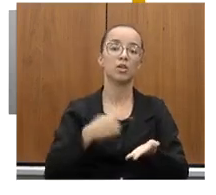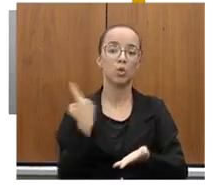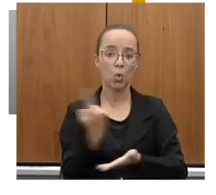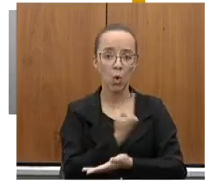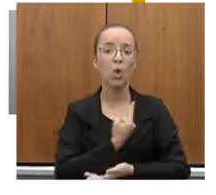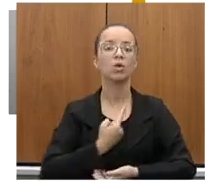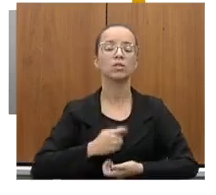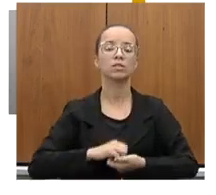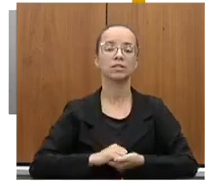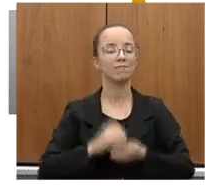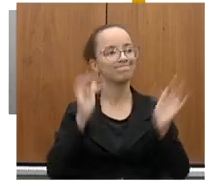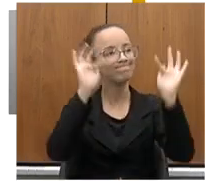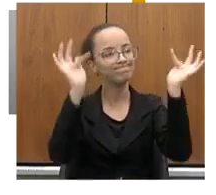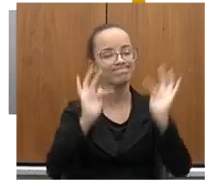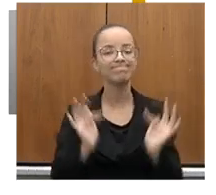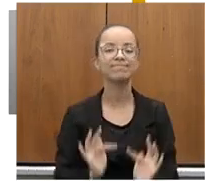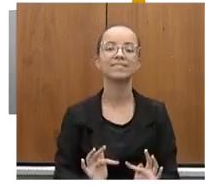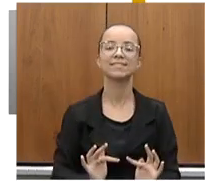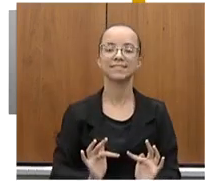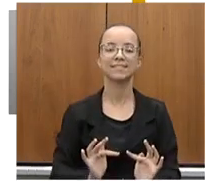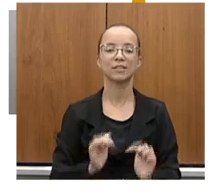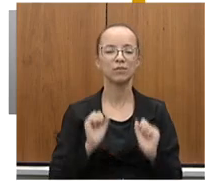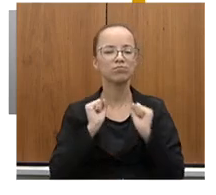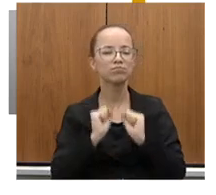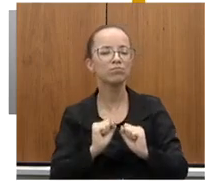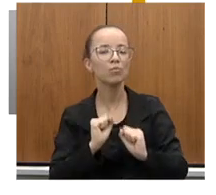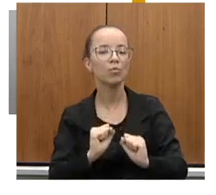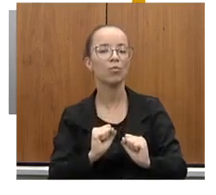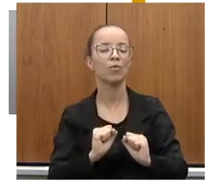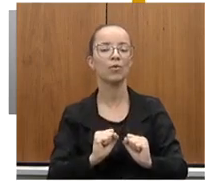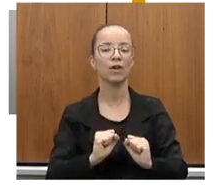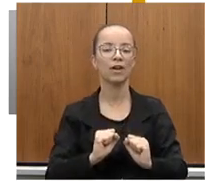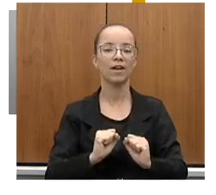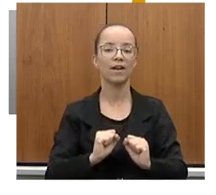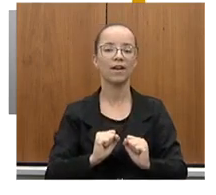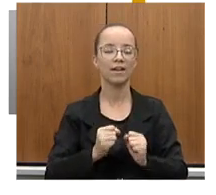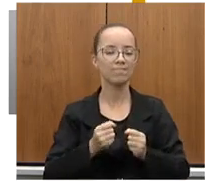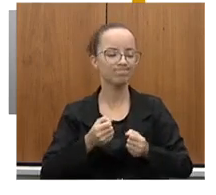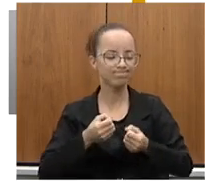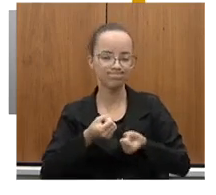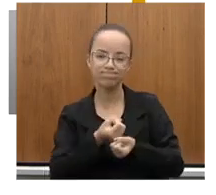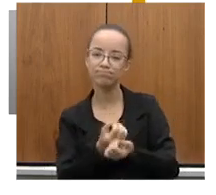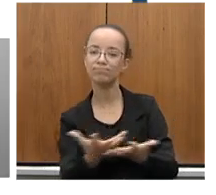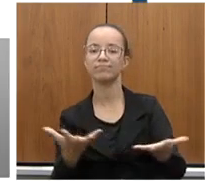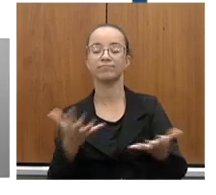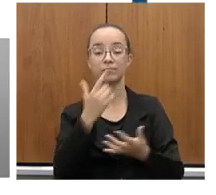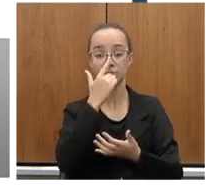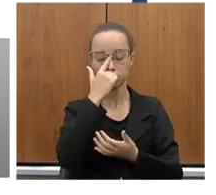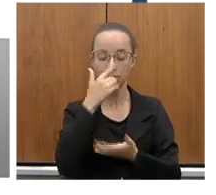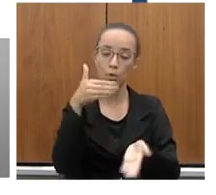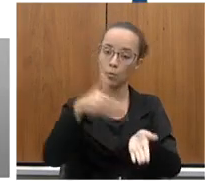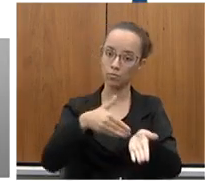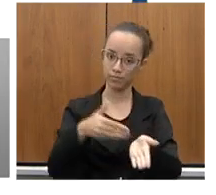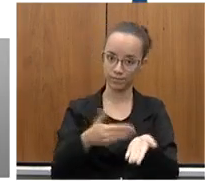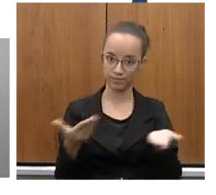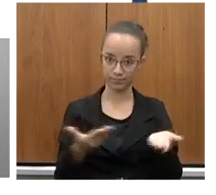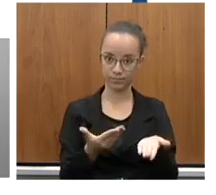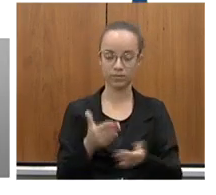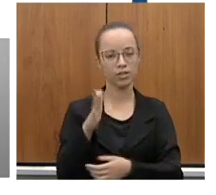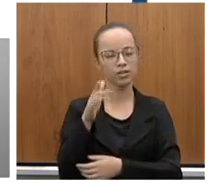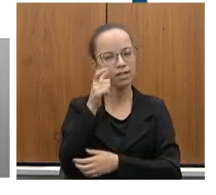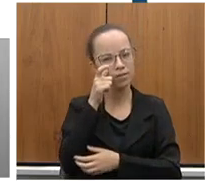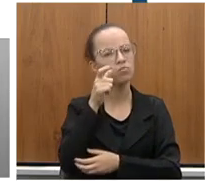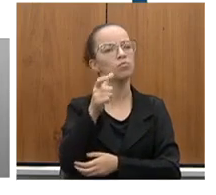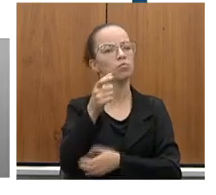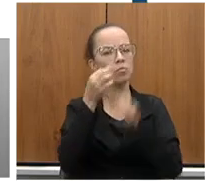a gente está feliz em poder fazer essas entregas. E, por fim, eu chamaria a